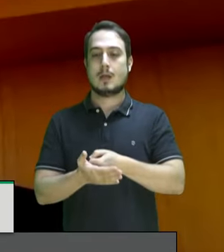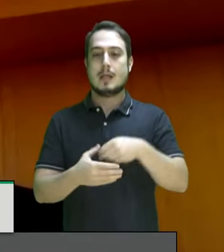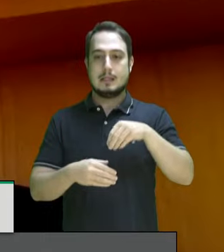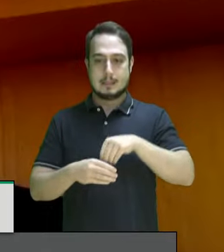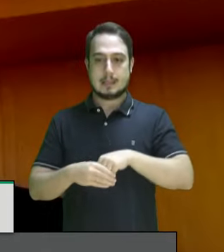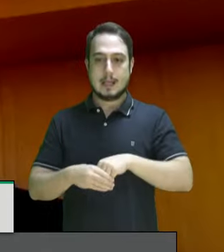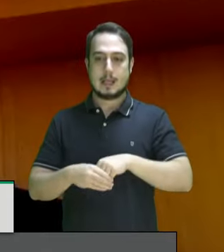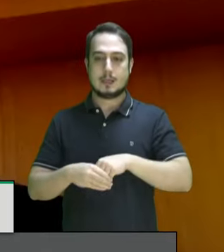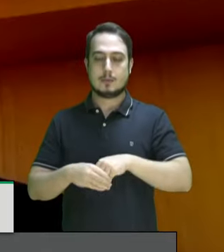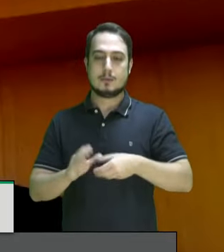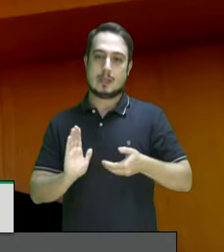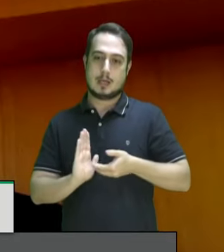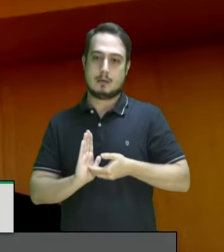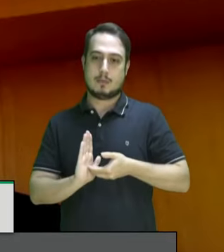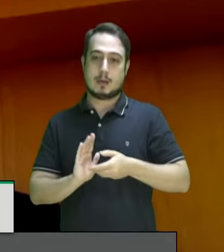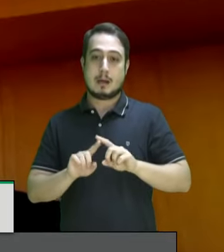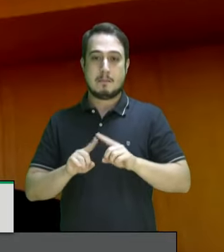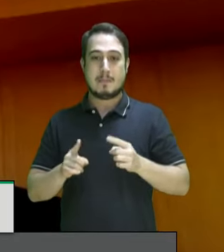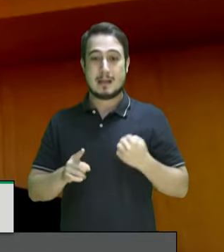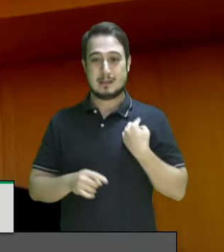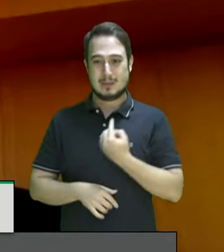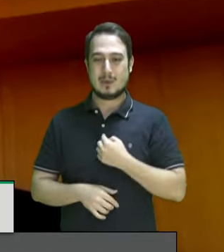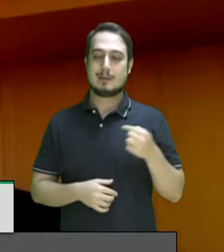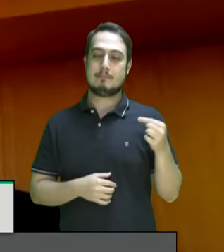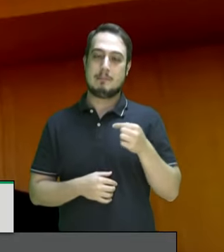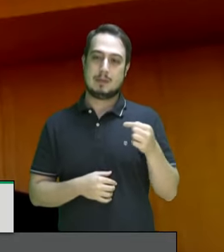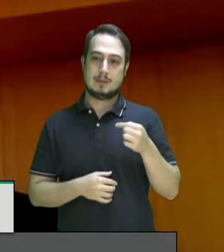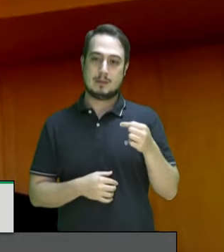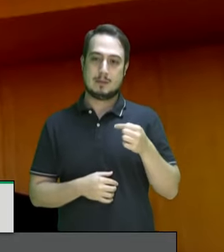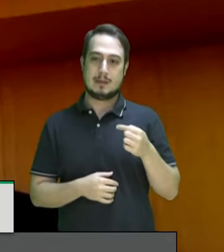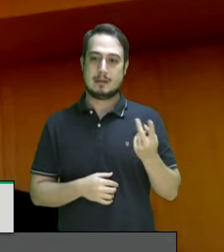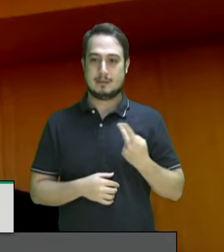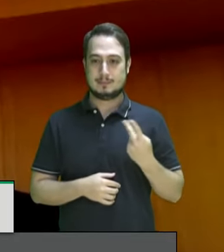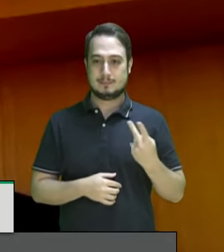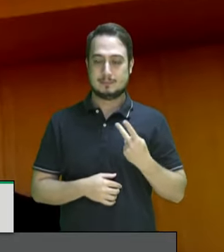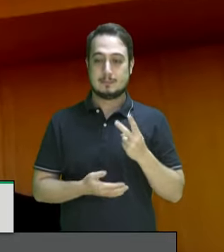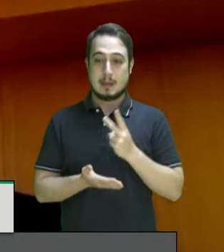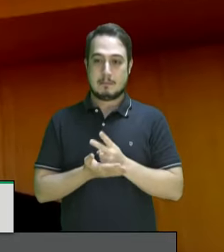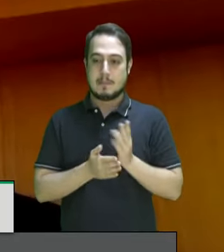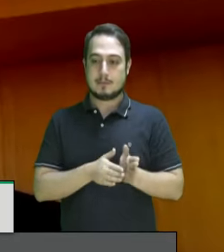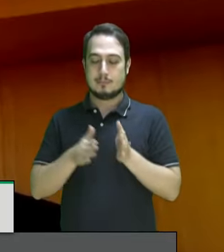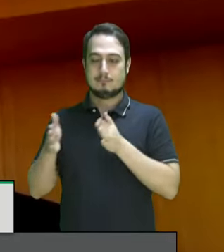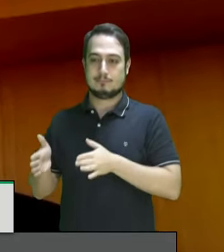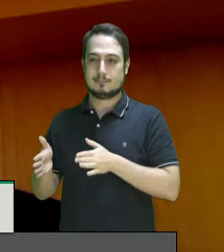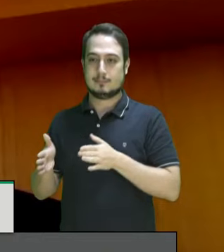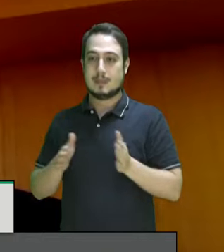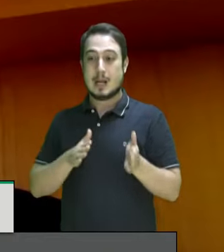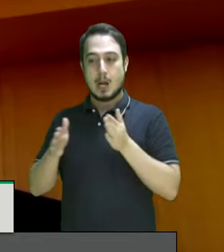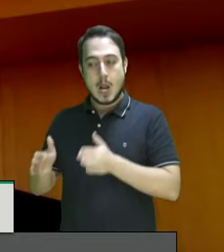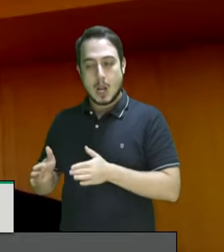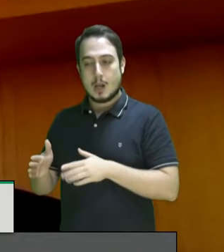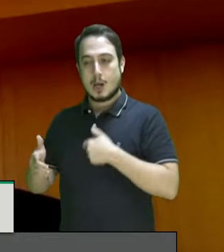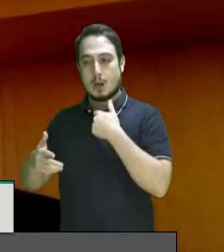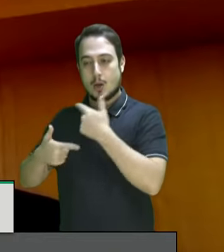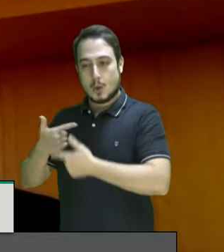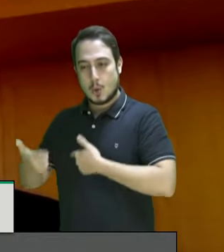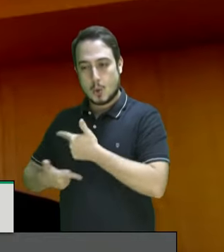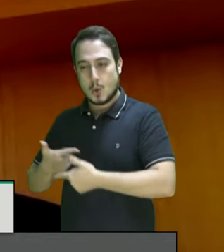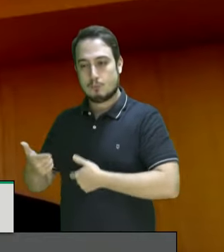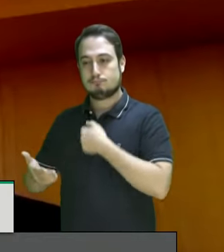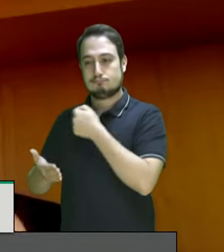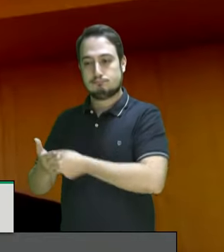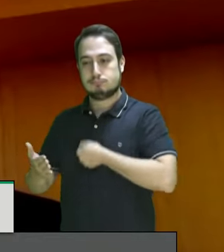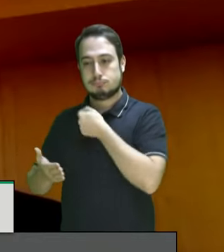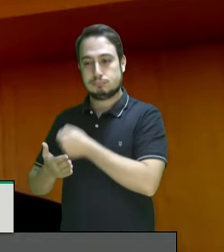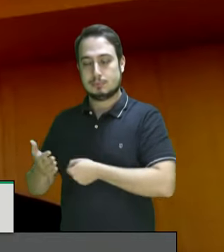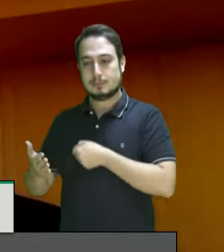mas nós somos minoria no parlamento eu e deputado Bira estamos do mesmo lado do lado das lutas do nosso povo